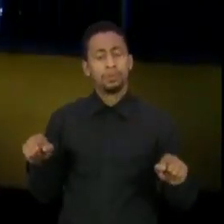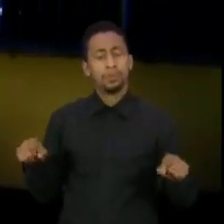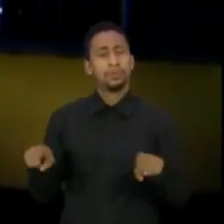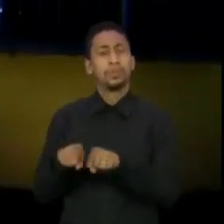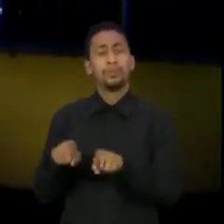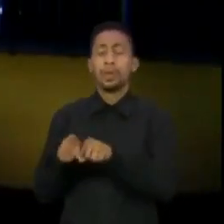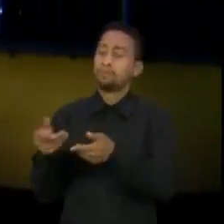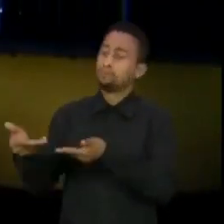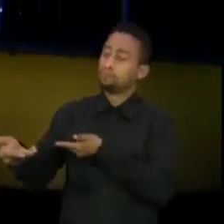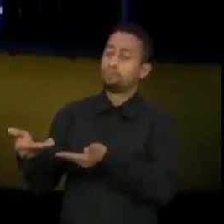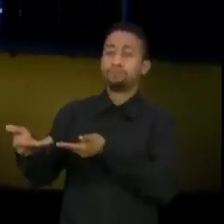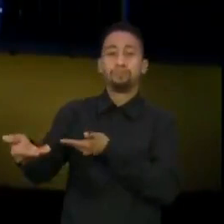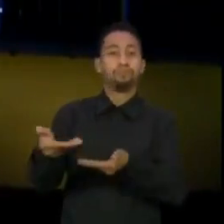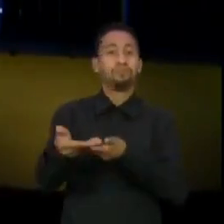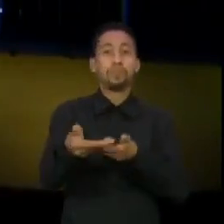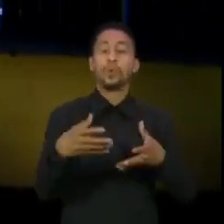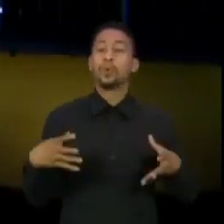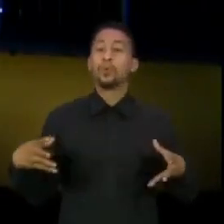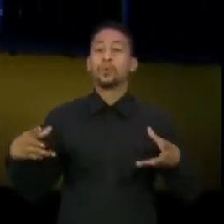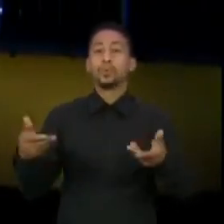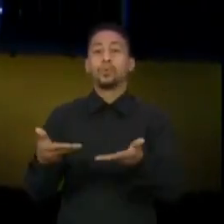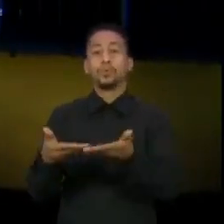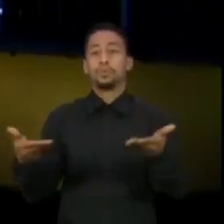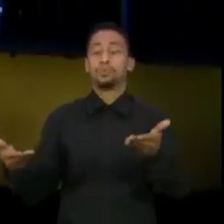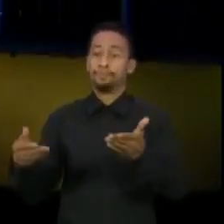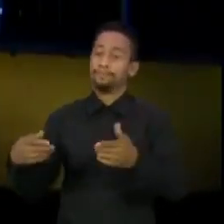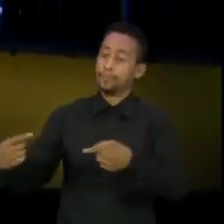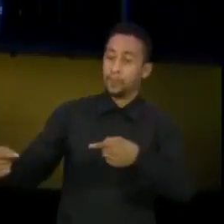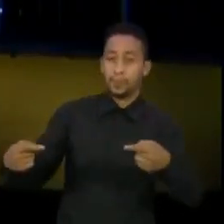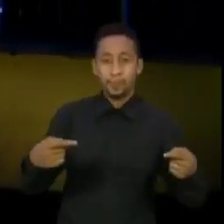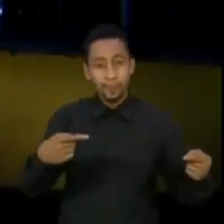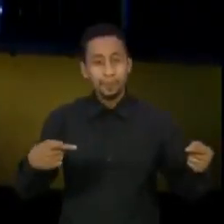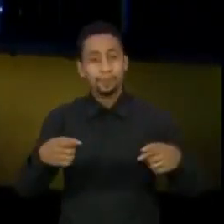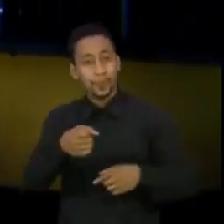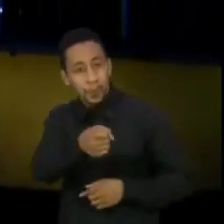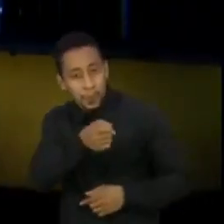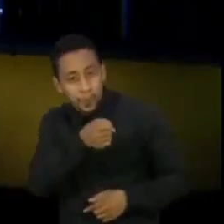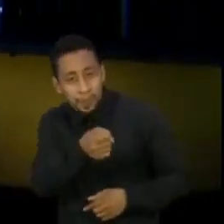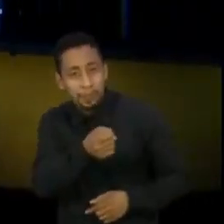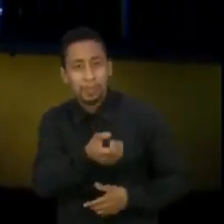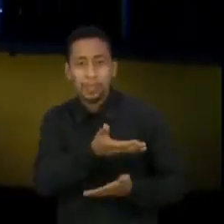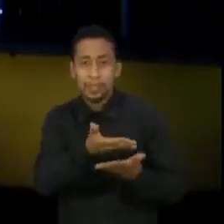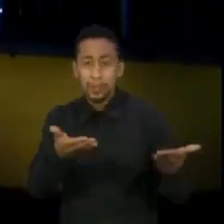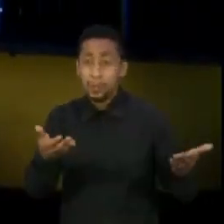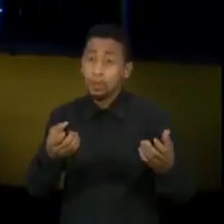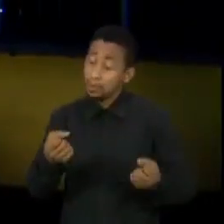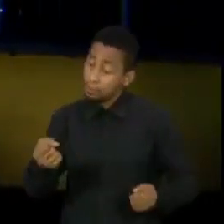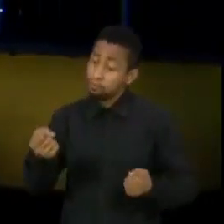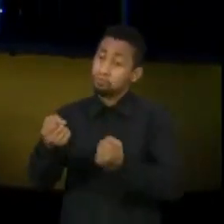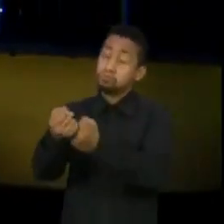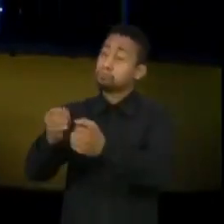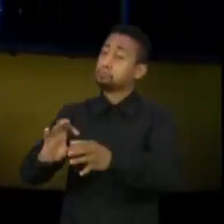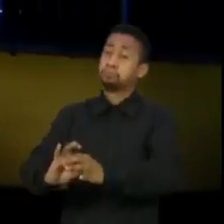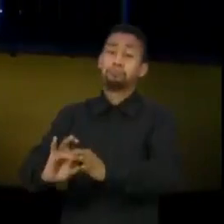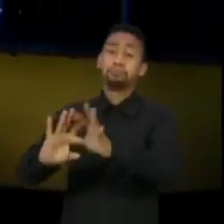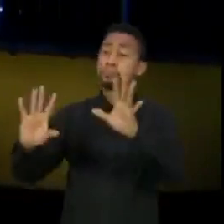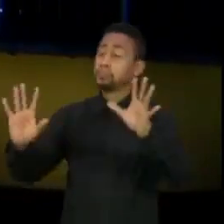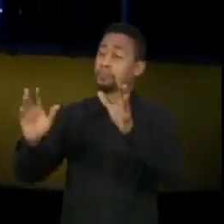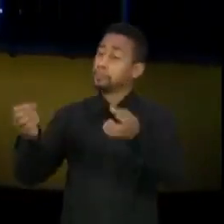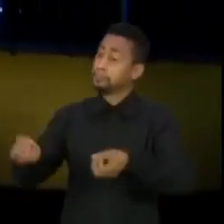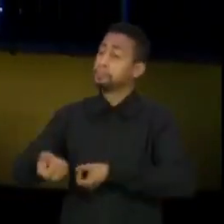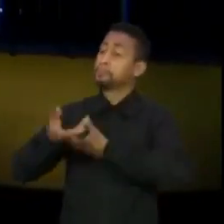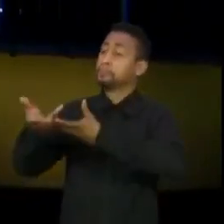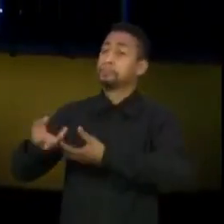trânsito com todos os setores da política, do jornalismo, de defender a liberdade de expressão.